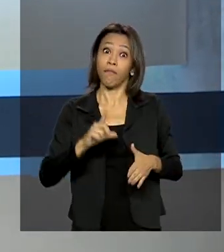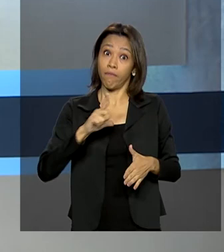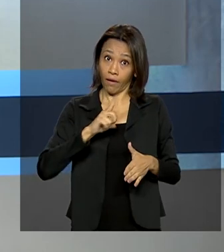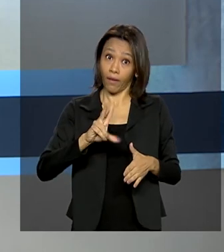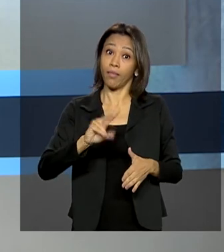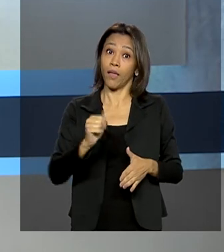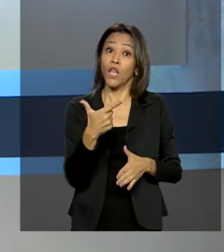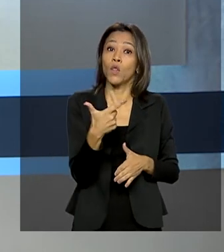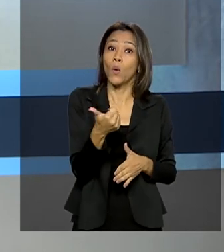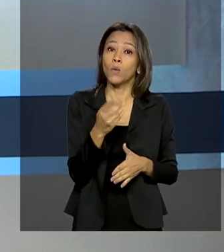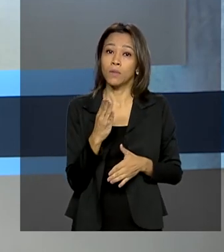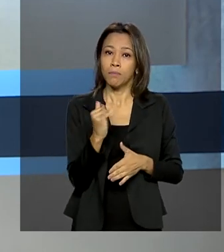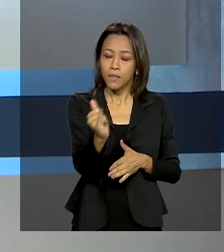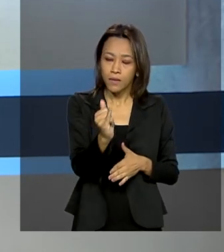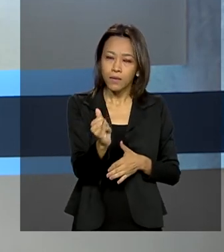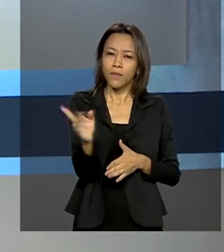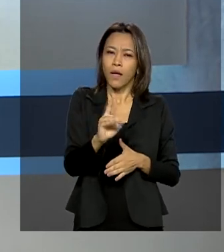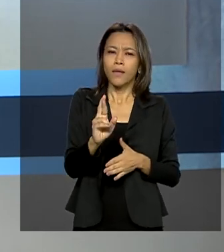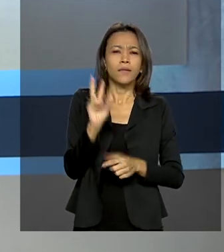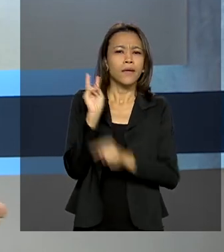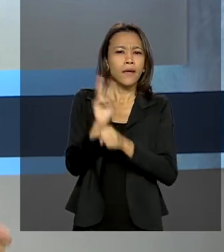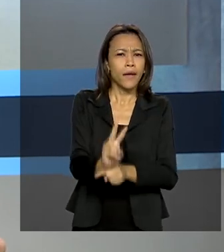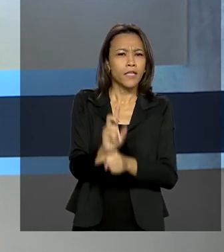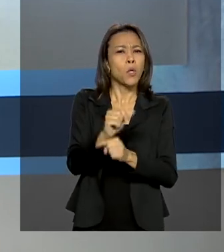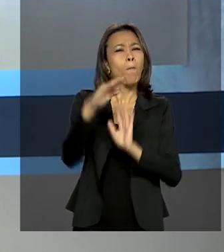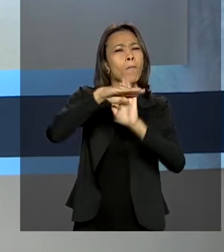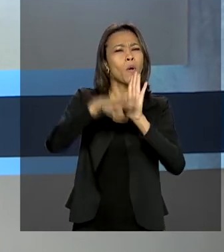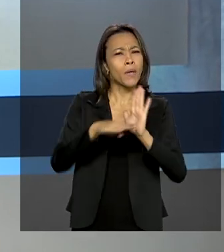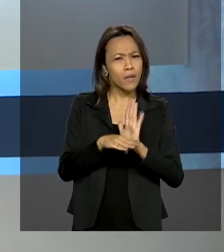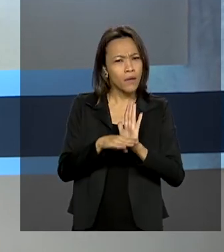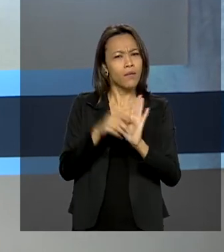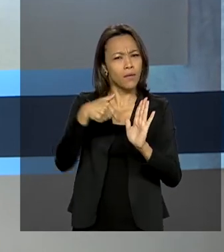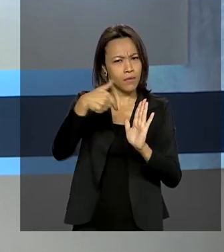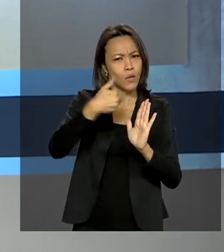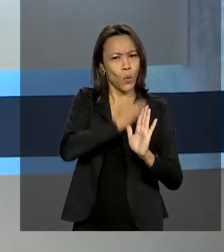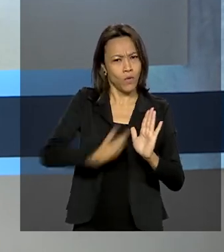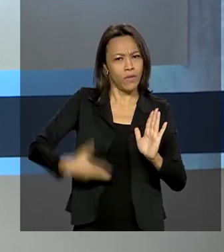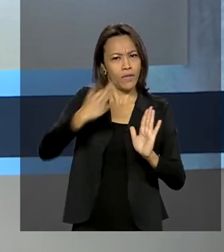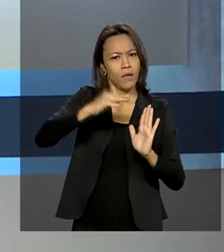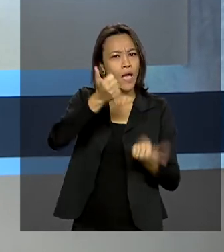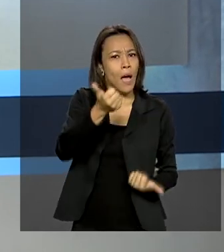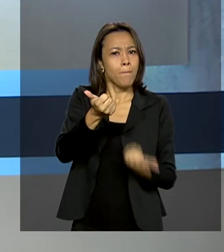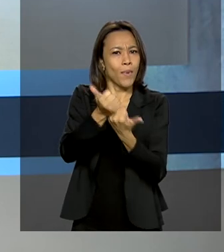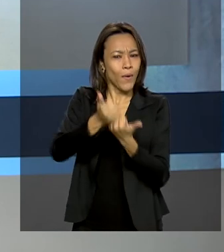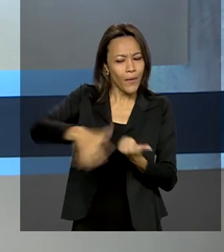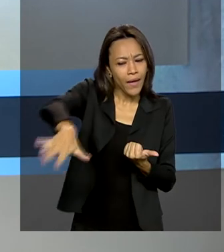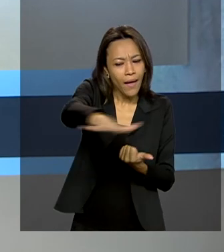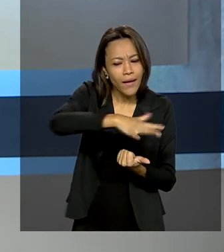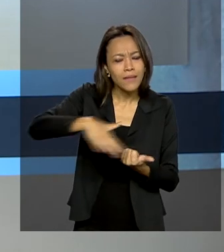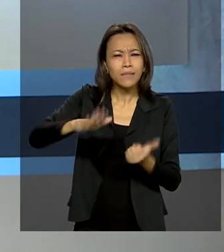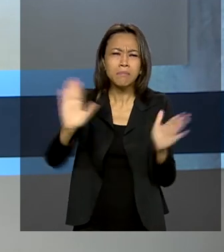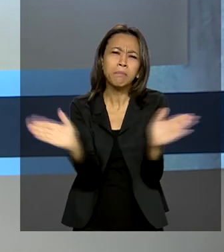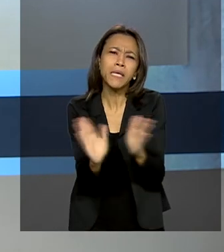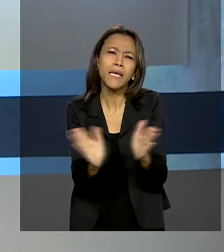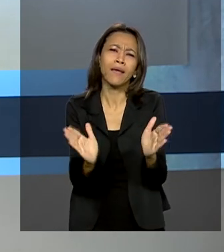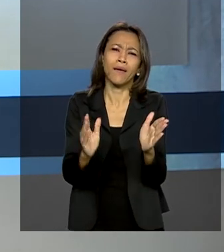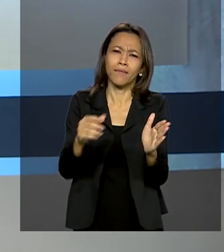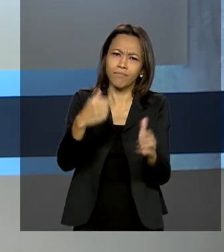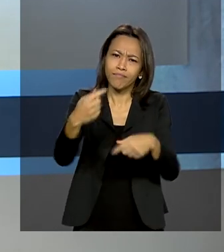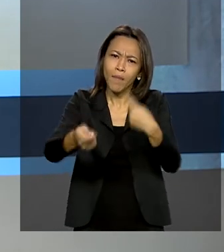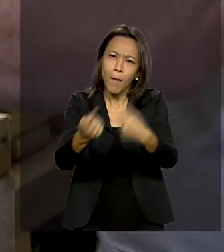reais em crédito por meio do Pronamp, o programa do governo federal para ajudar os pequenos negócios nesse momento de pandemia.